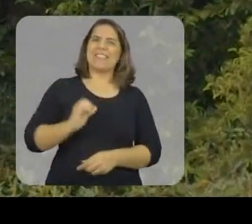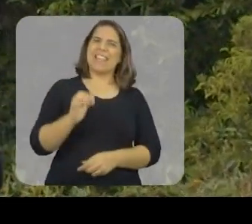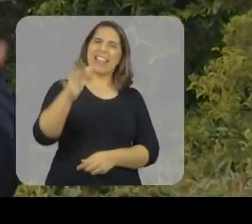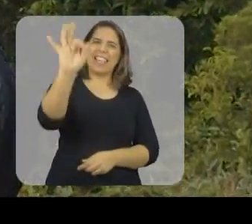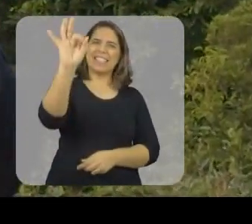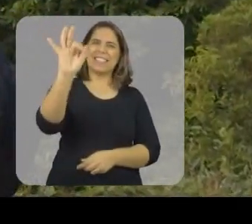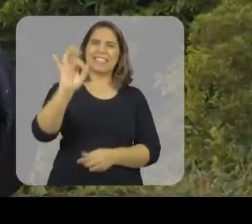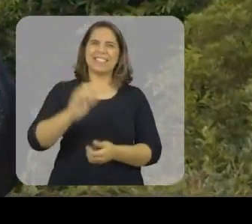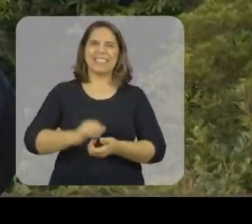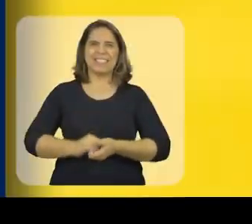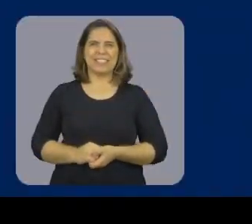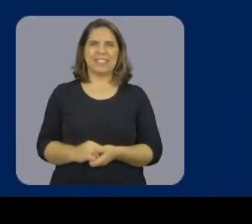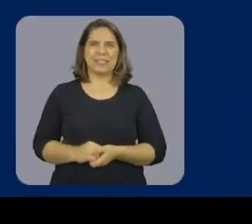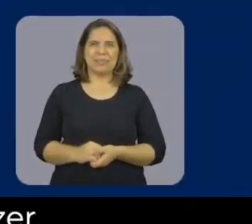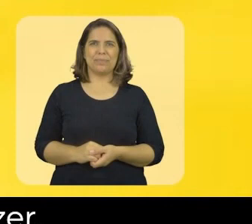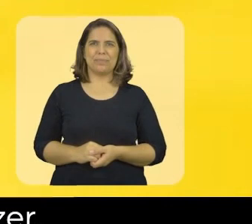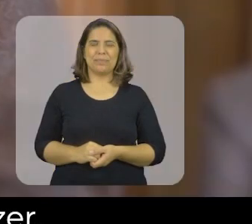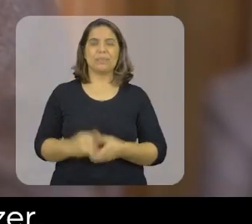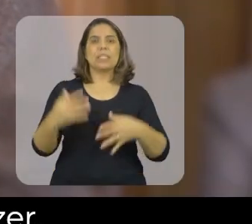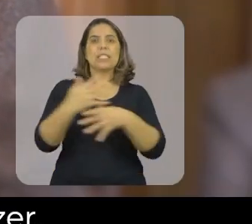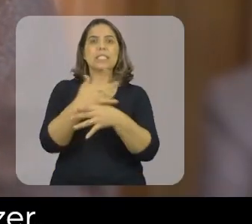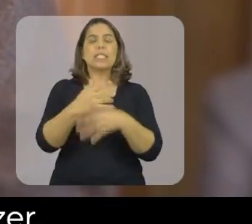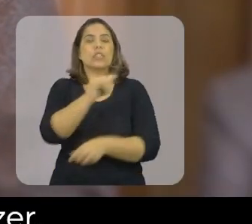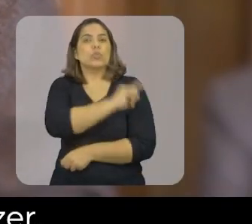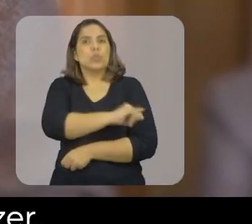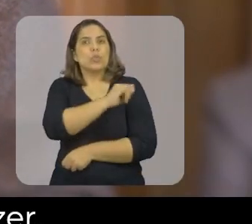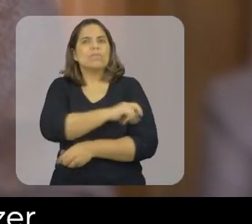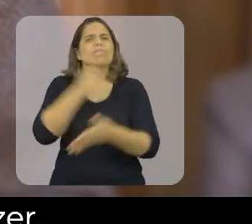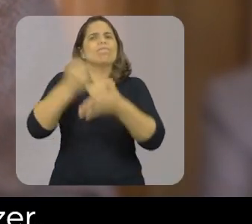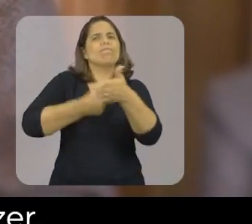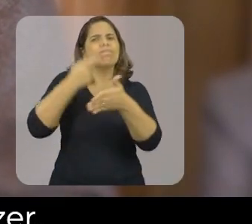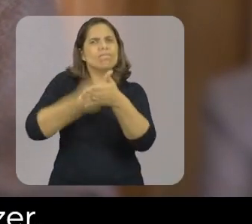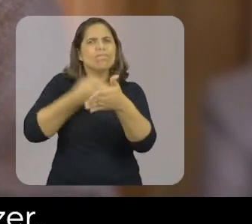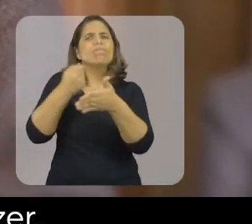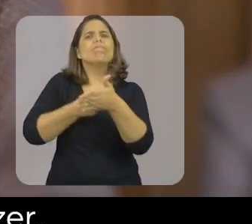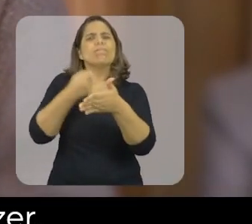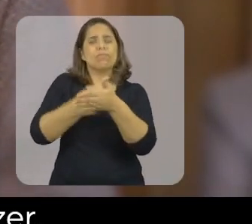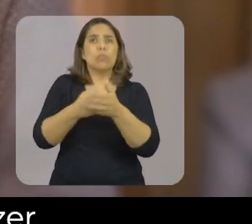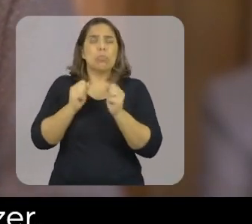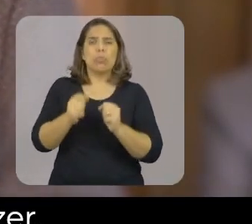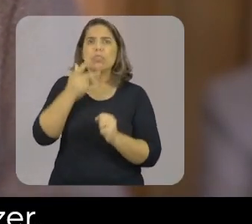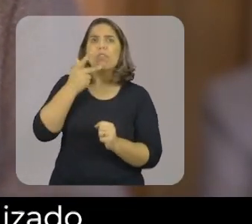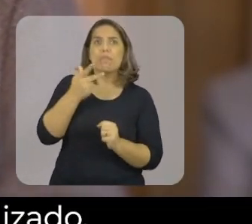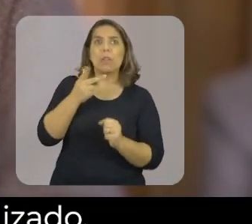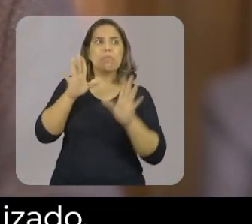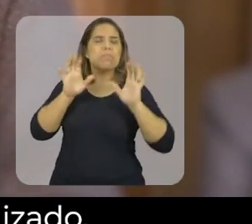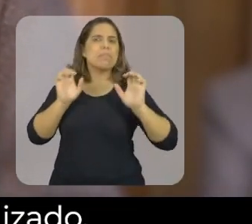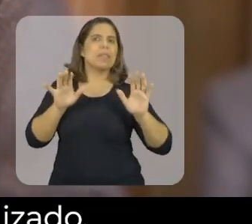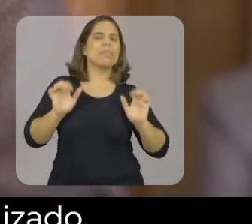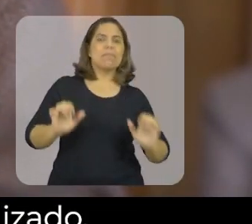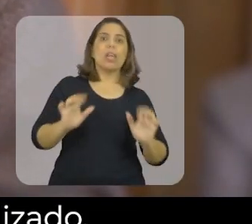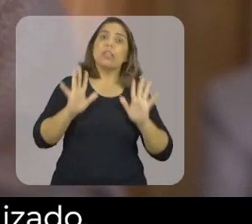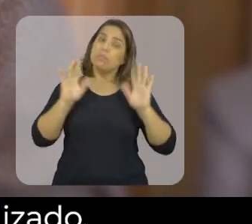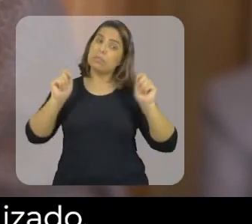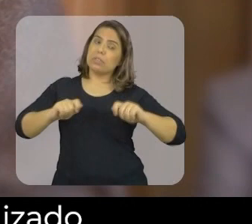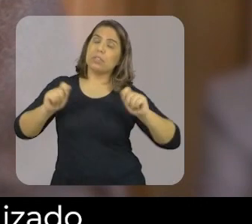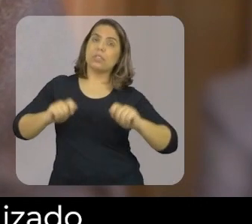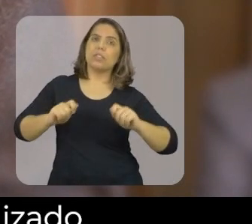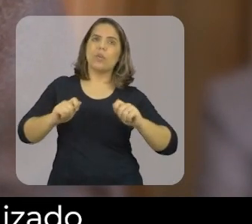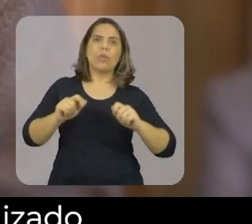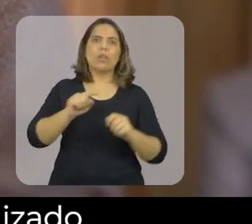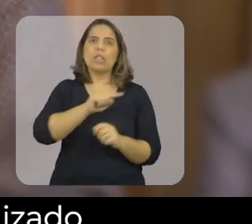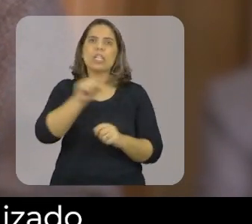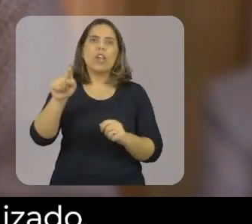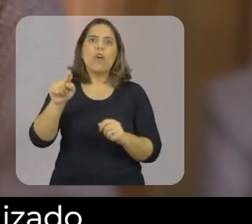Crivella. Vote 10. Na cidade do Rio de Janeiro, o enfrentamento foi, posso dizer, bem sucedido na medida em que